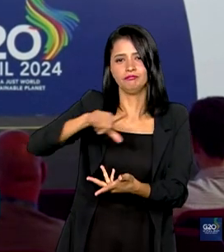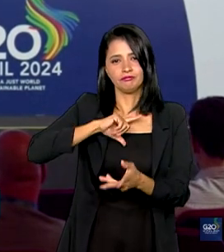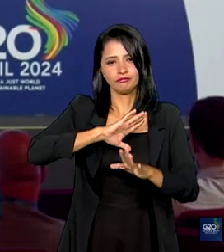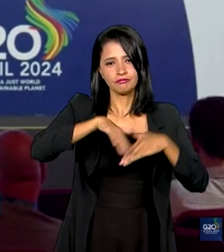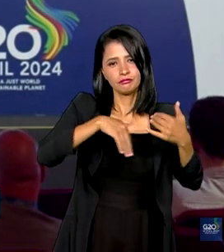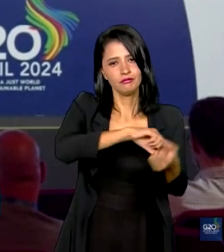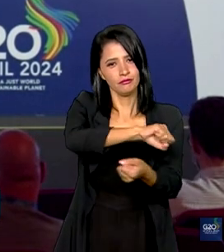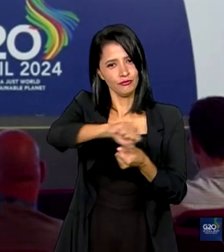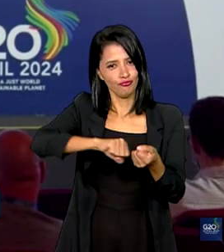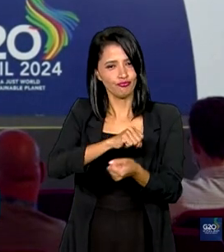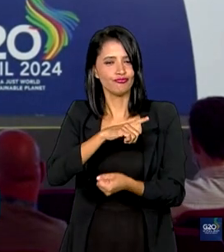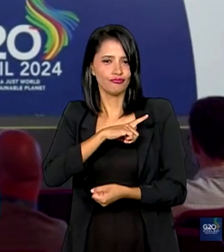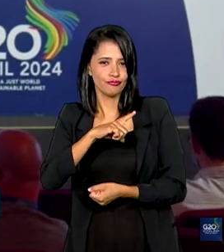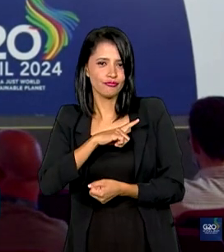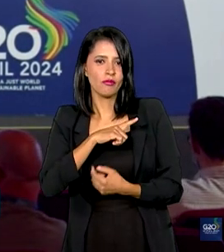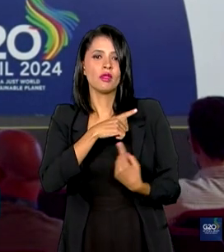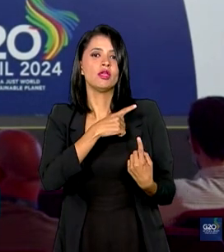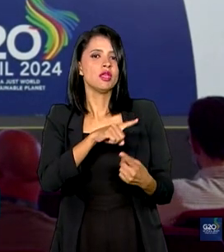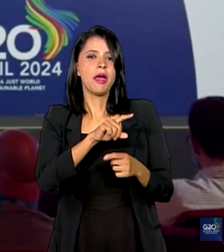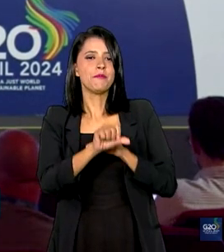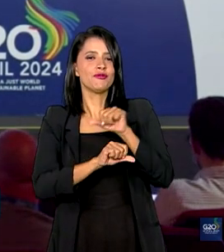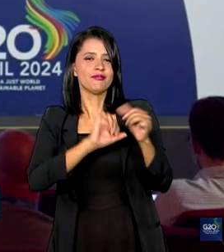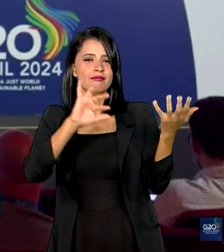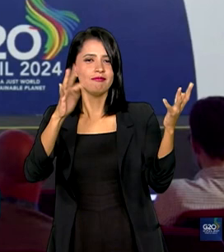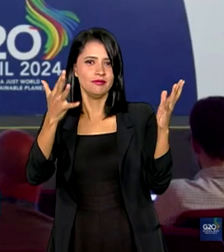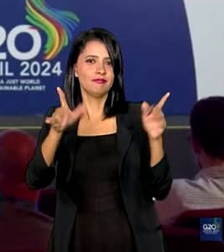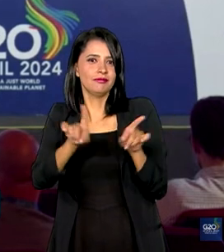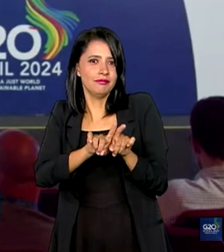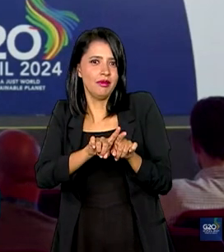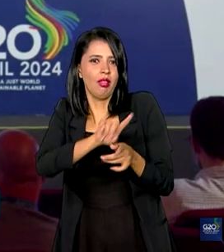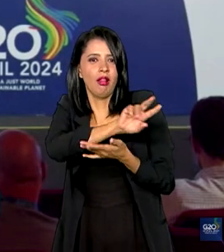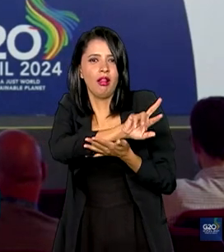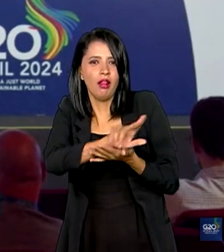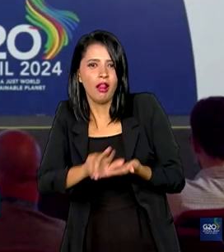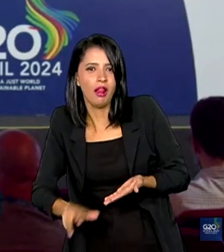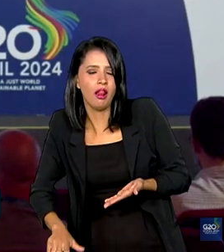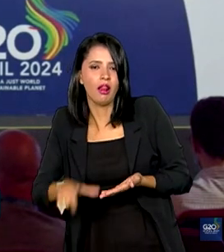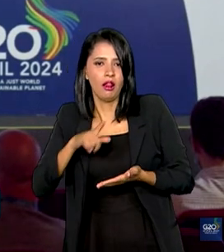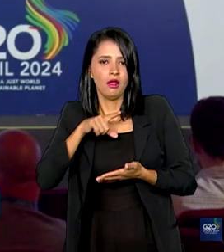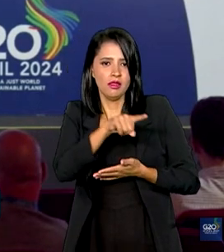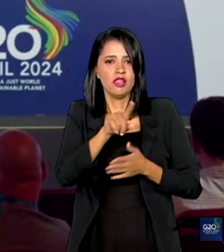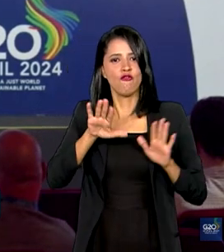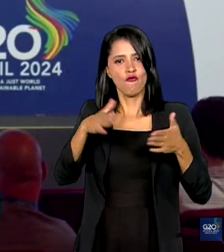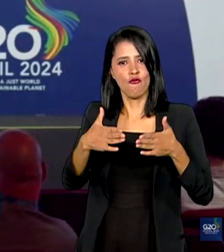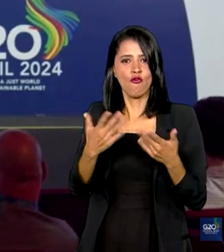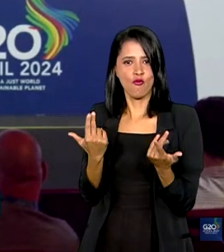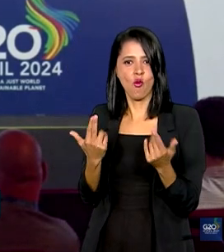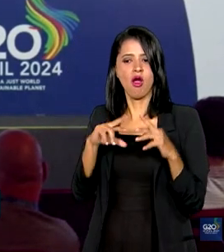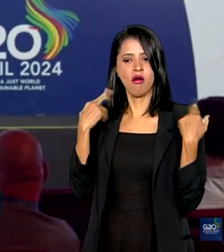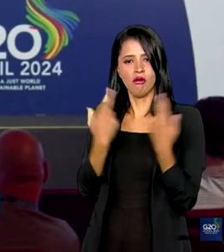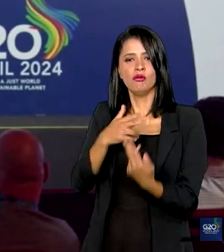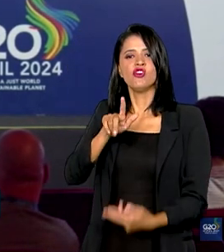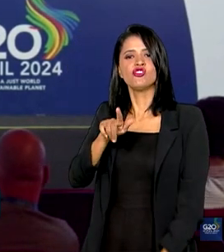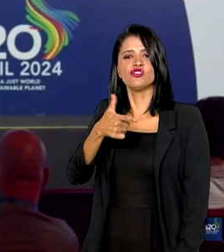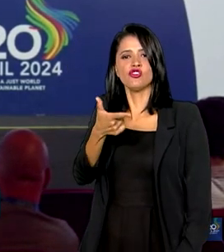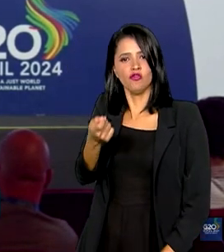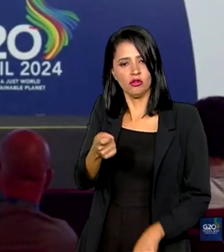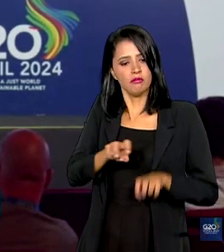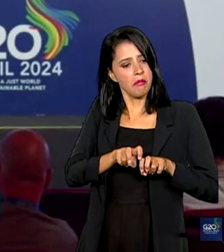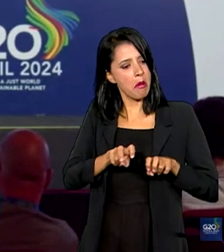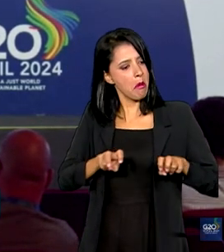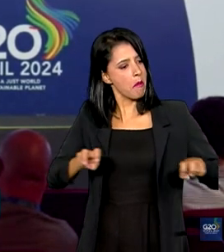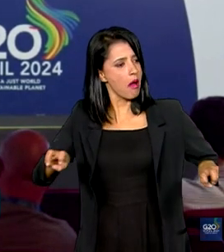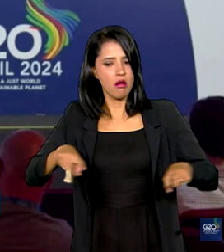desenvolvimento sustentável e o combate às mudanças climáticas, ter um foro como o G20, em que sentam lado a lado